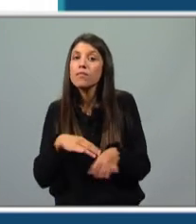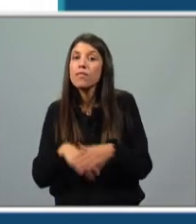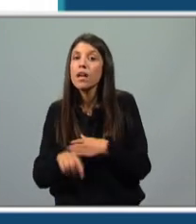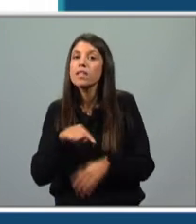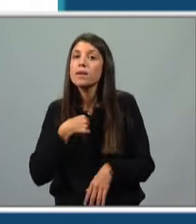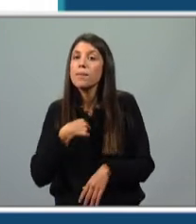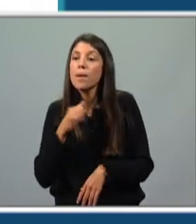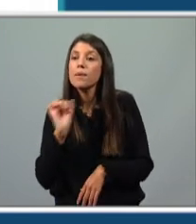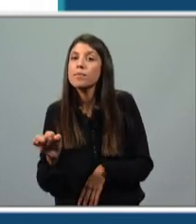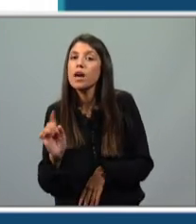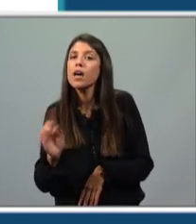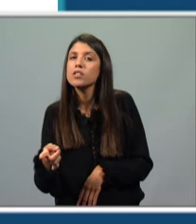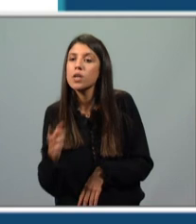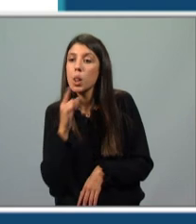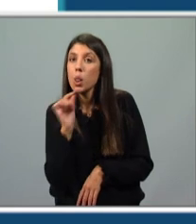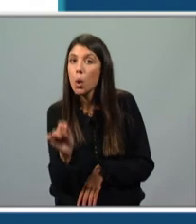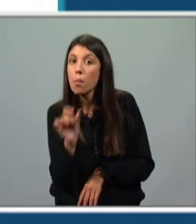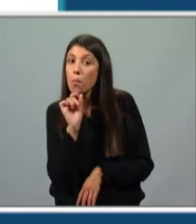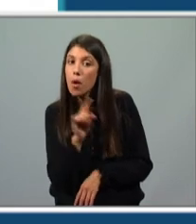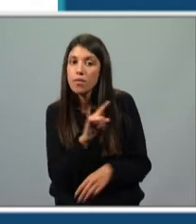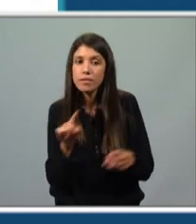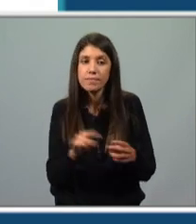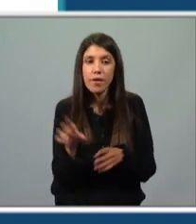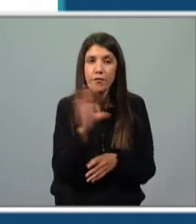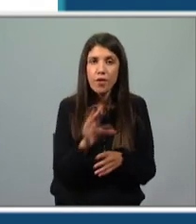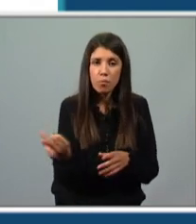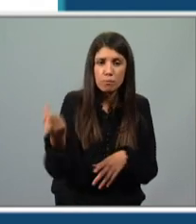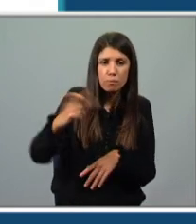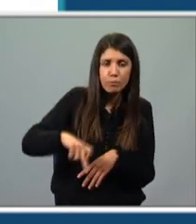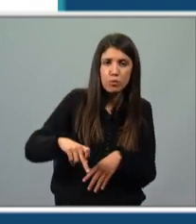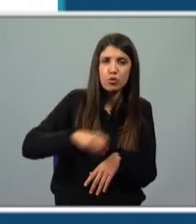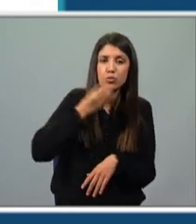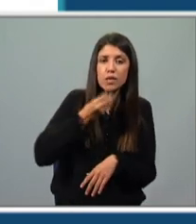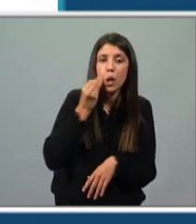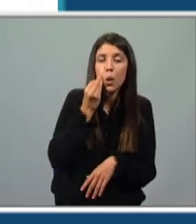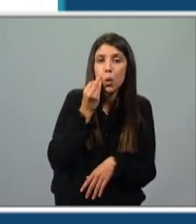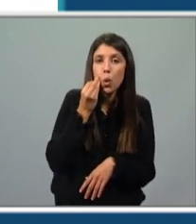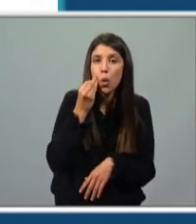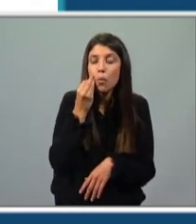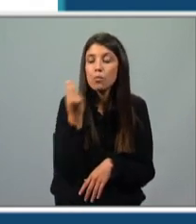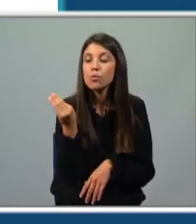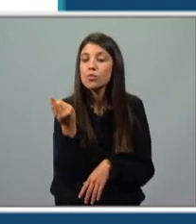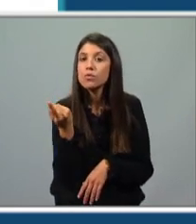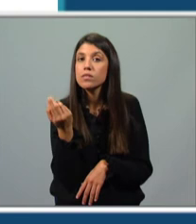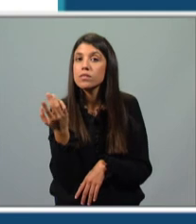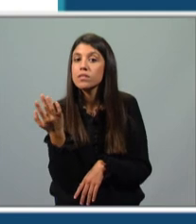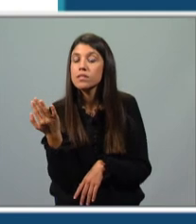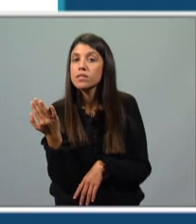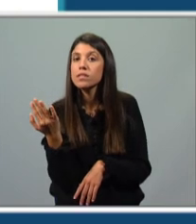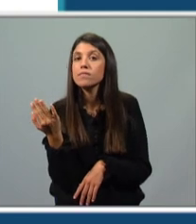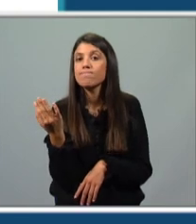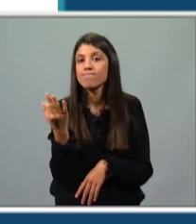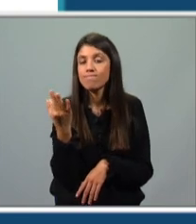e depois se calhar aqui é um nome. A forma como aparece é descrita através de uma, aqui teremos um recurso